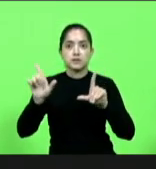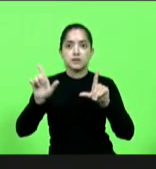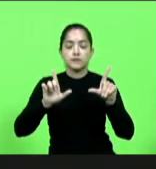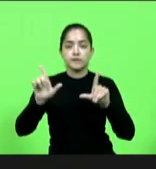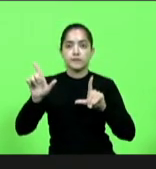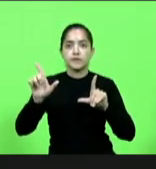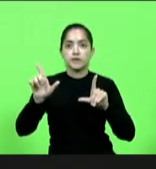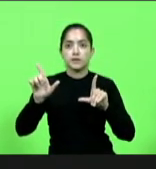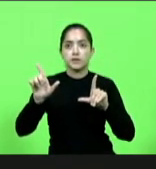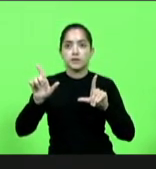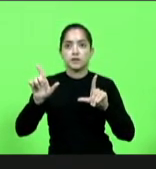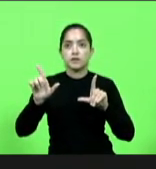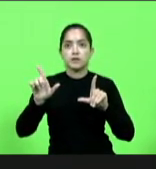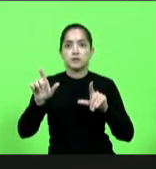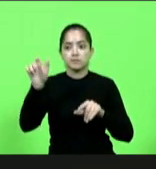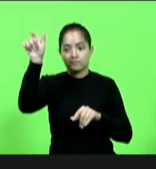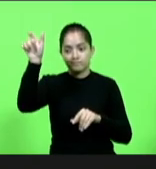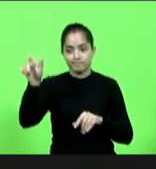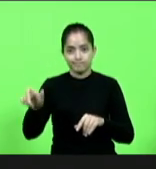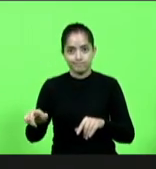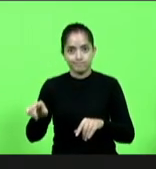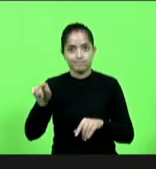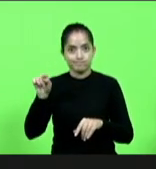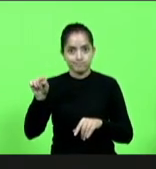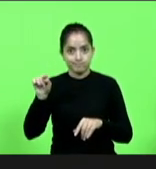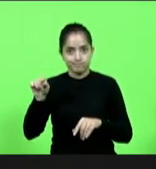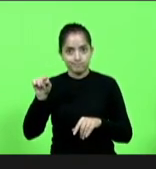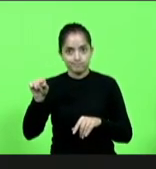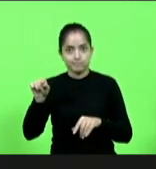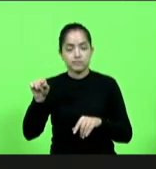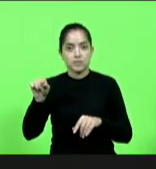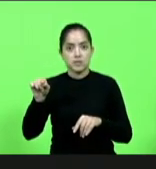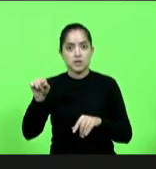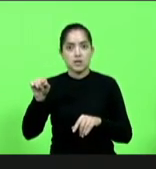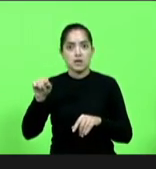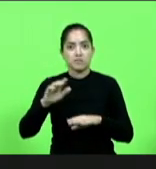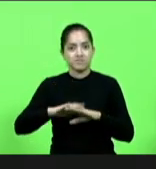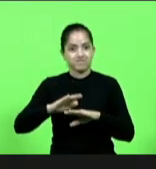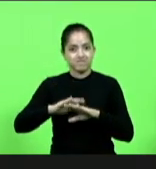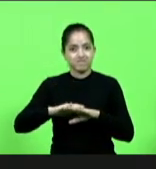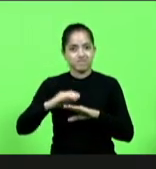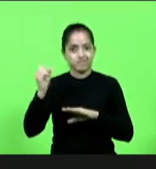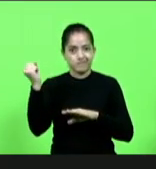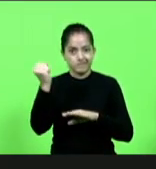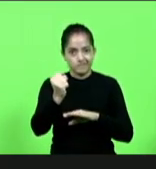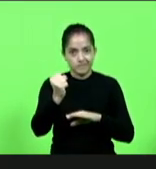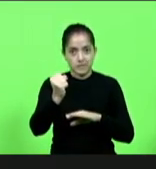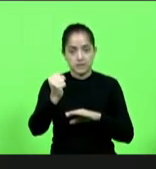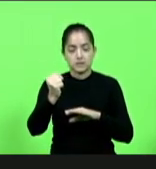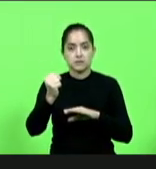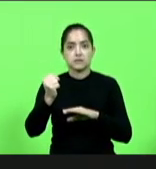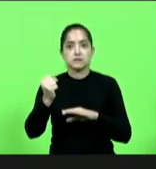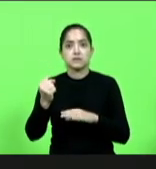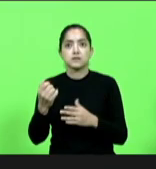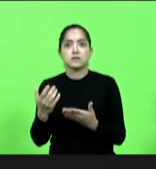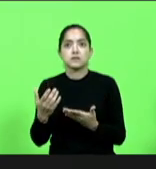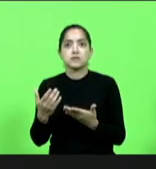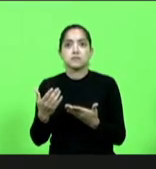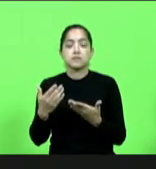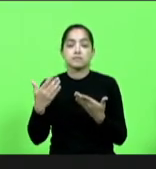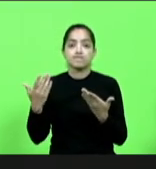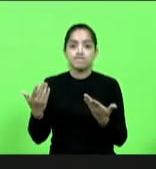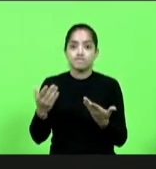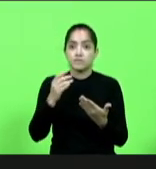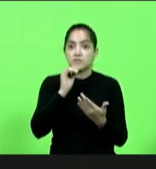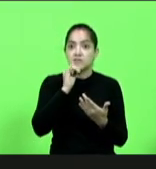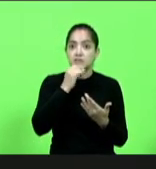do assassino Lázaro lá em Brasília e isso é é muito triste triste por fato